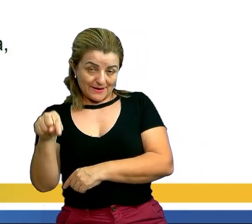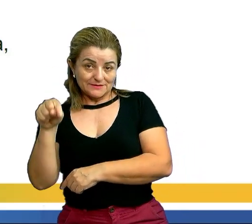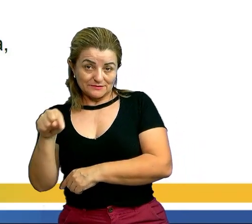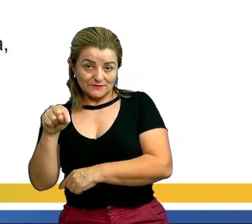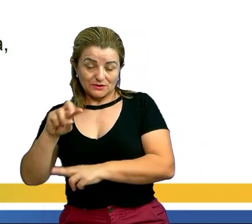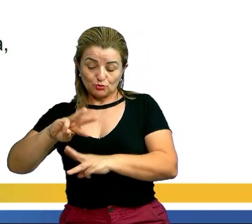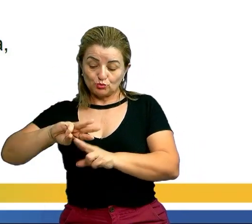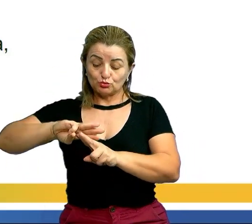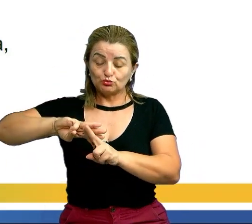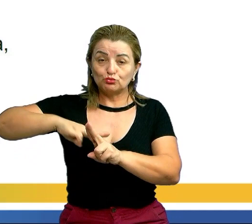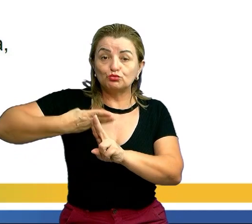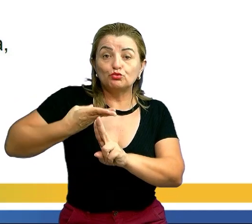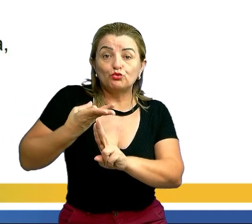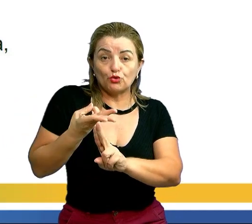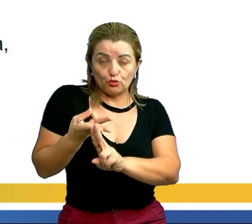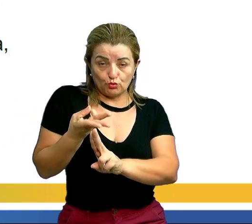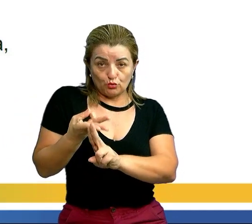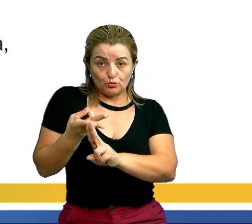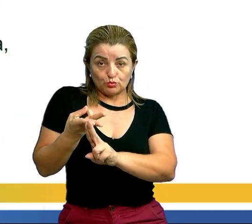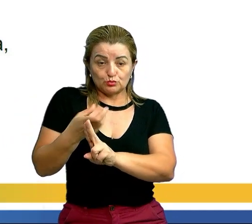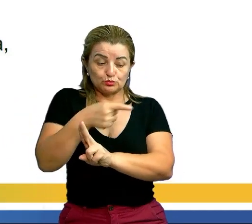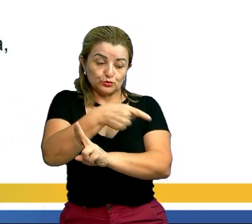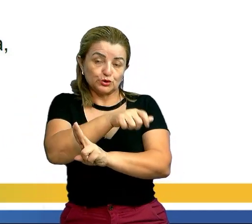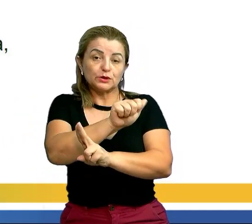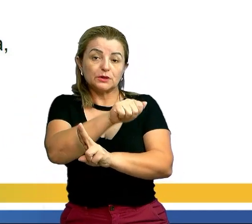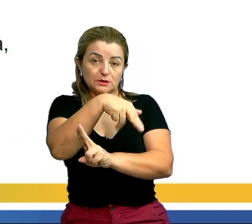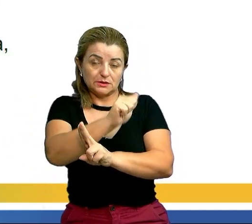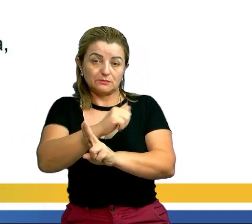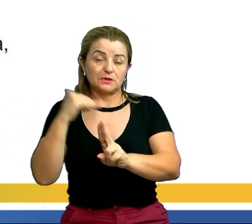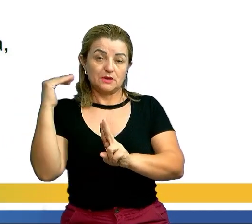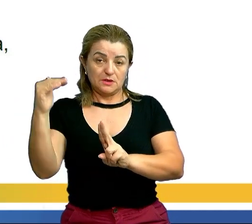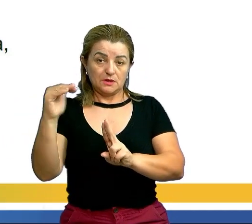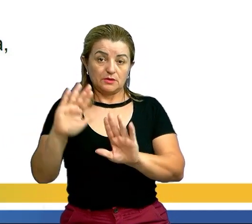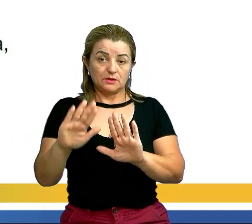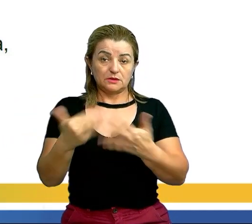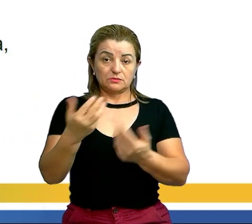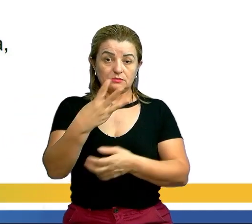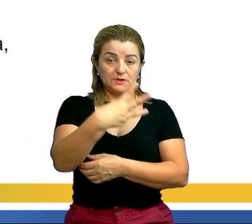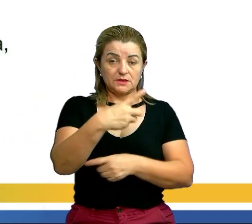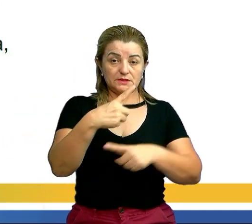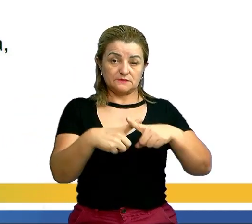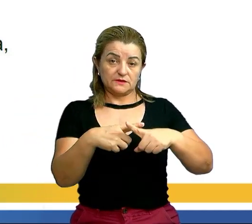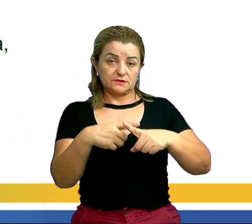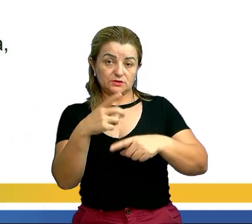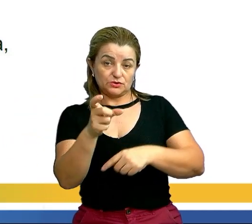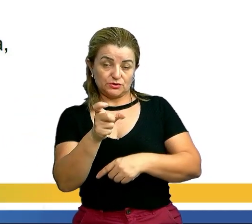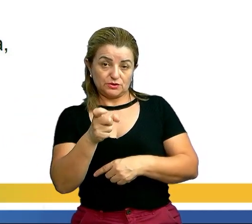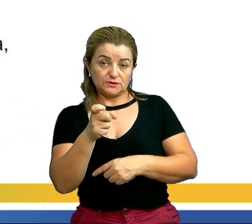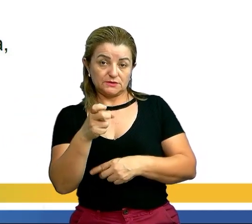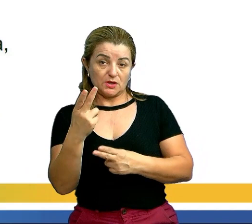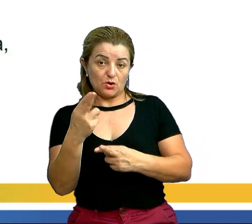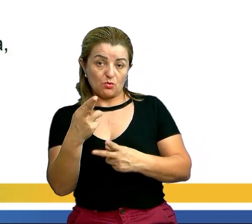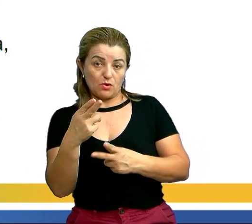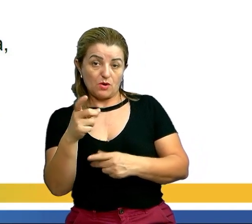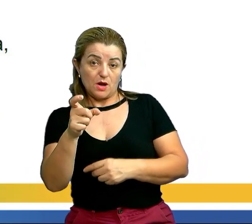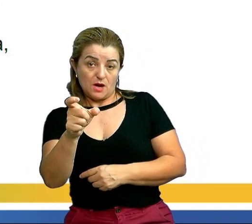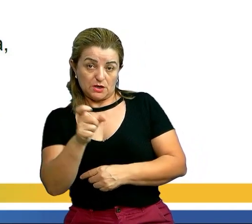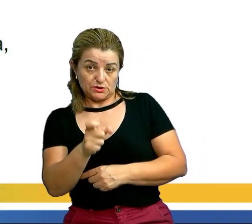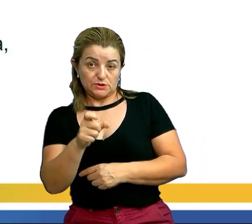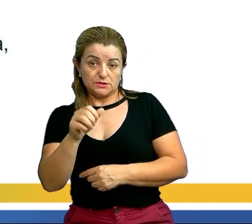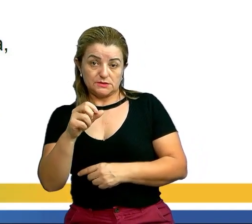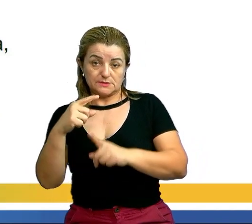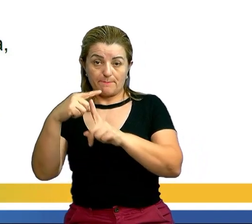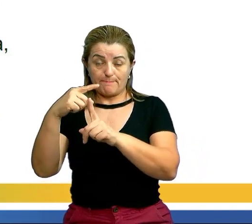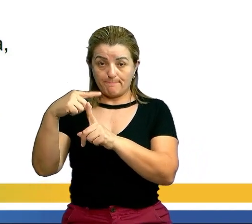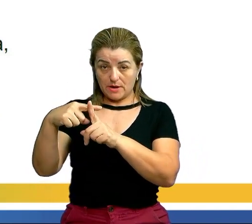a idade de Ana. Ou seja, 3 vezes X é igual a X mais 8. Estabelecida essa relação, eu